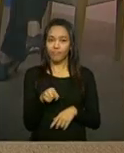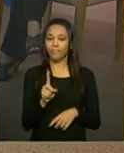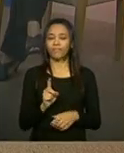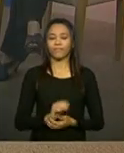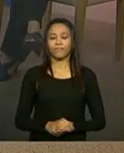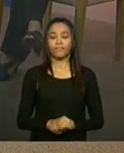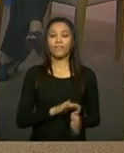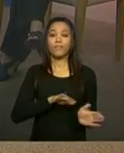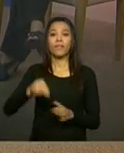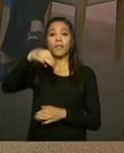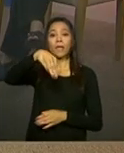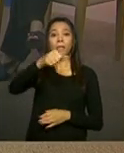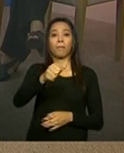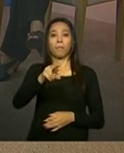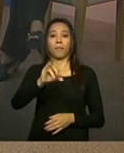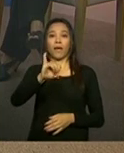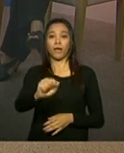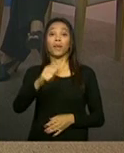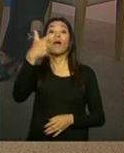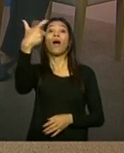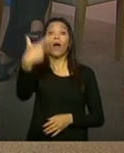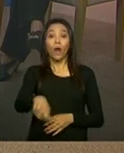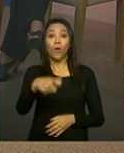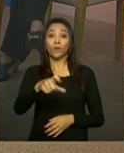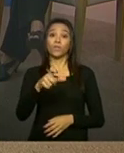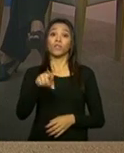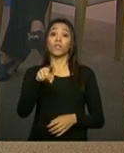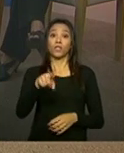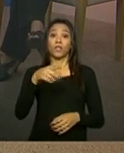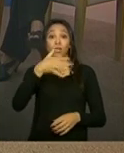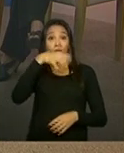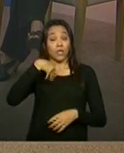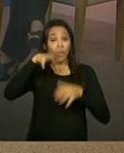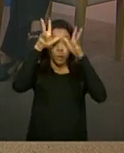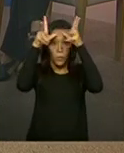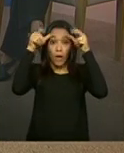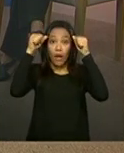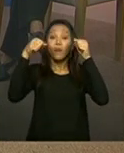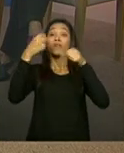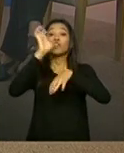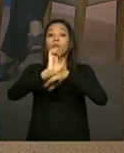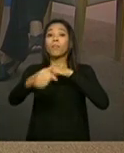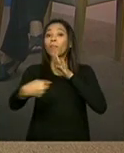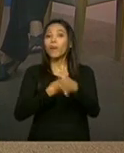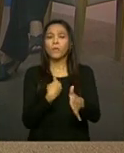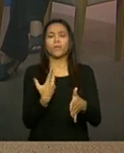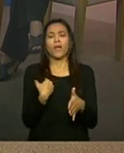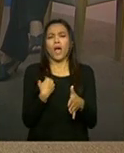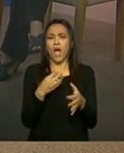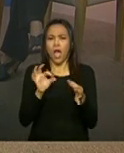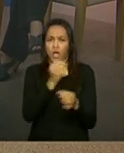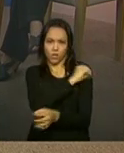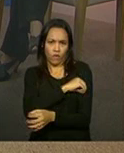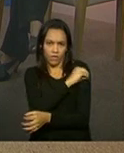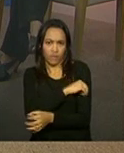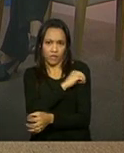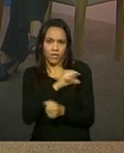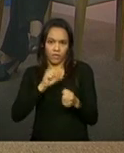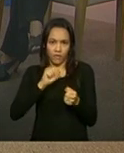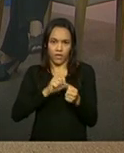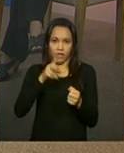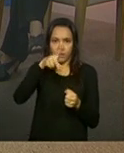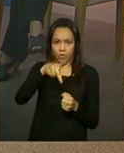Maria da Vitória, de Cruzeiro do Sul, no Acre, pergunta. As oficinas realizadas no âmbito do PAIF